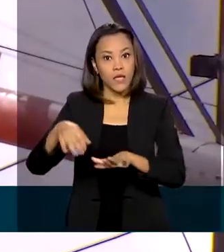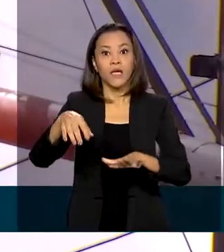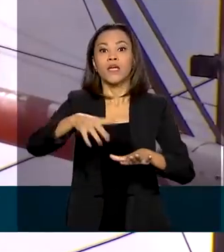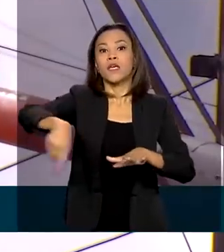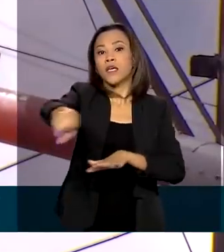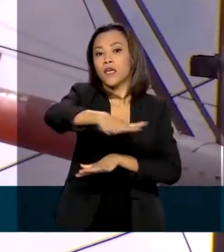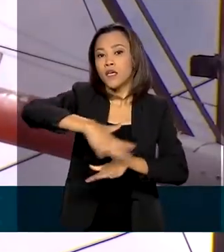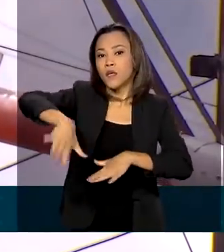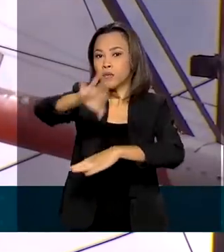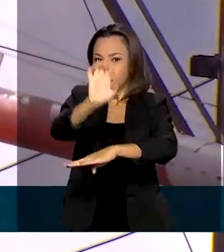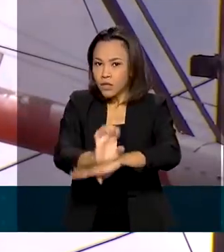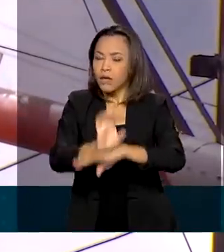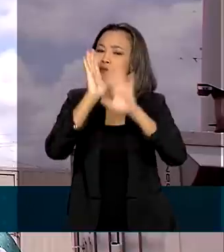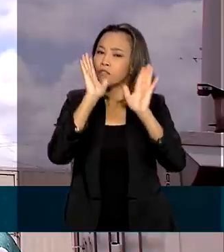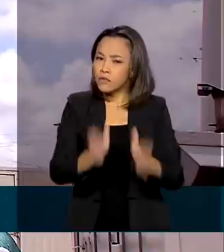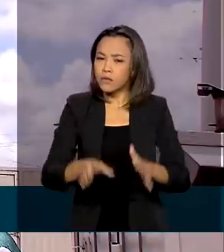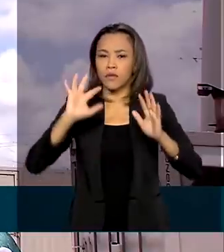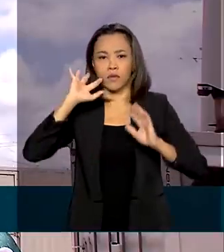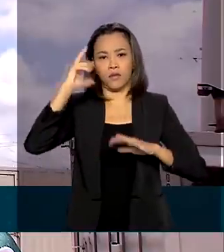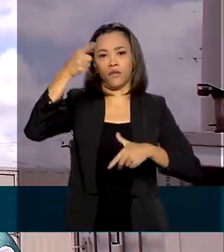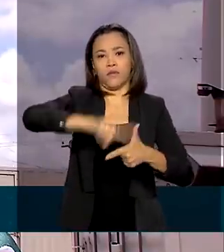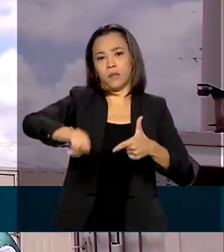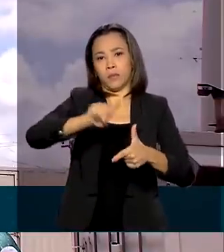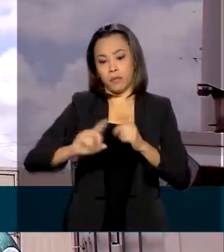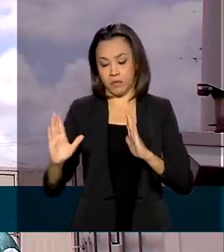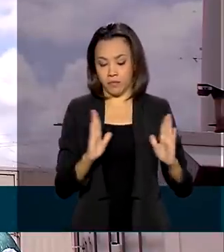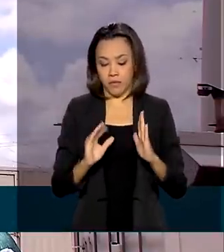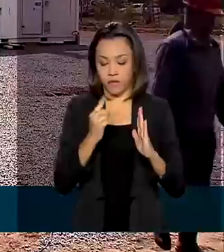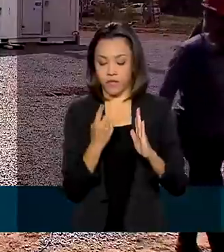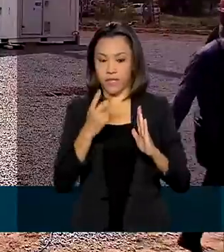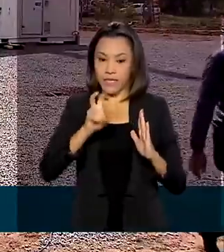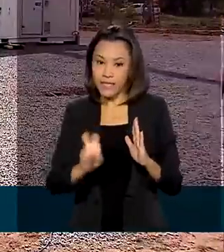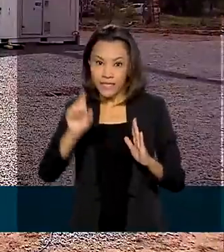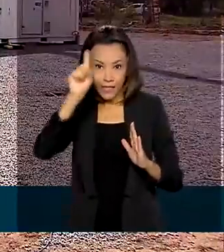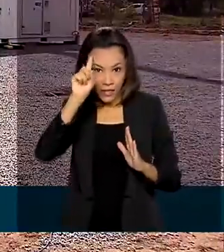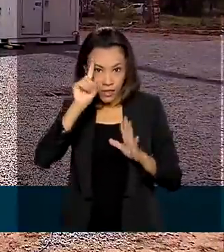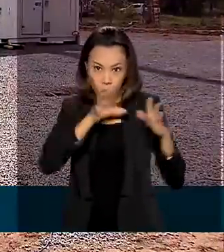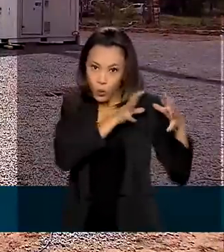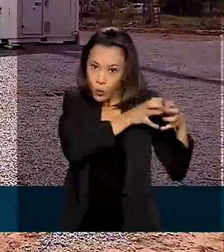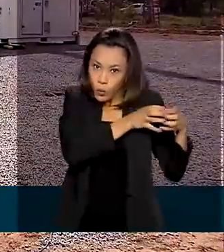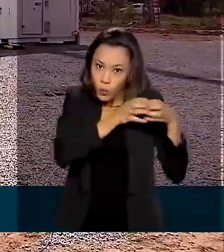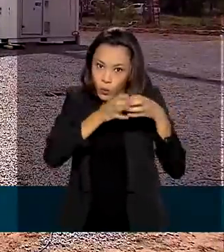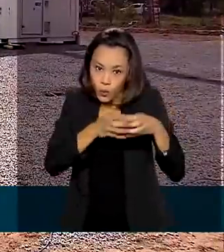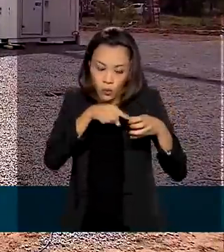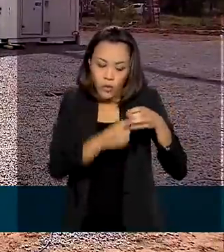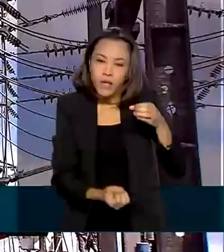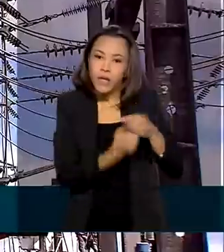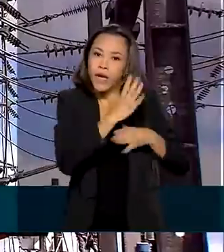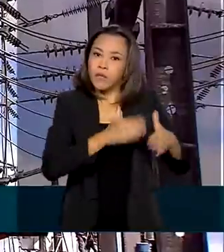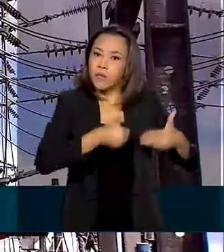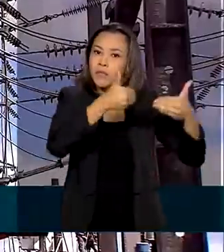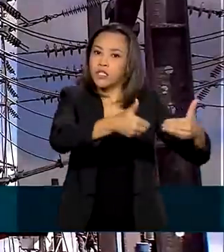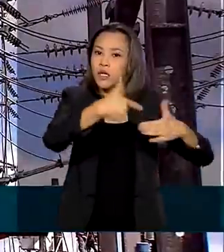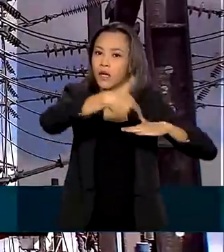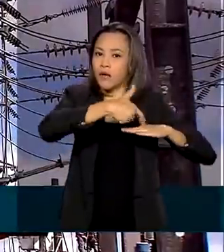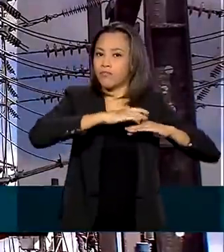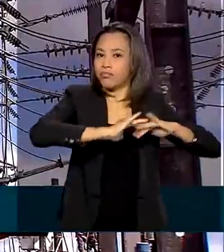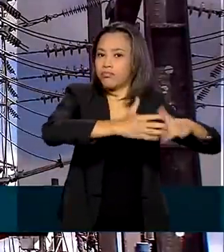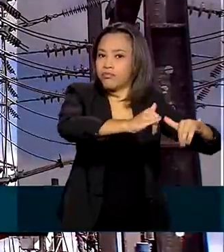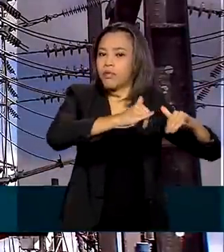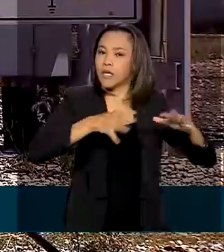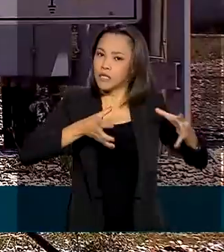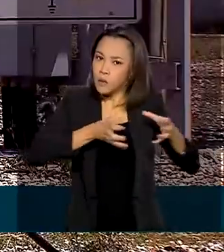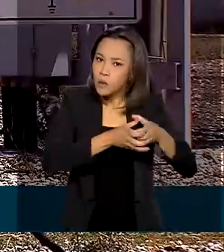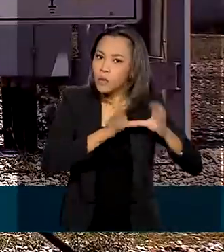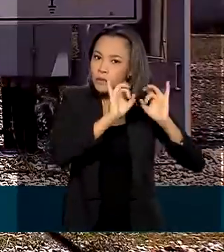definitivamente resolvida. Em 15 dias, o grupo de crise criado pelo Ministério de Minas e Energia, por conta do apagão no